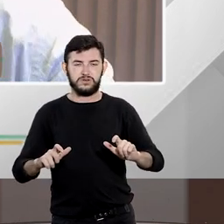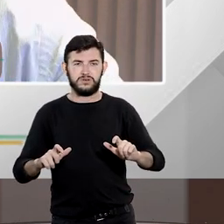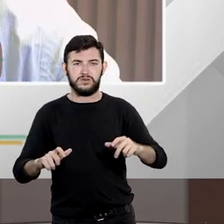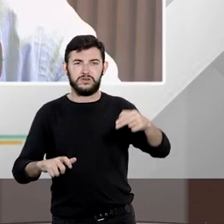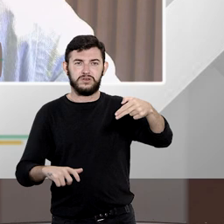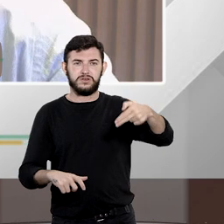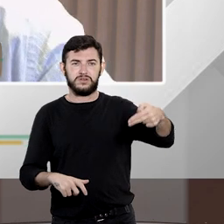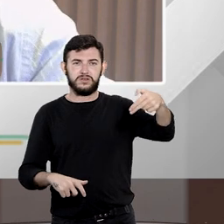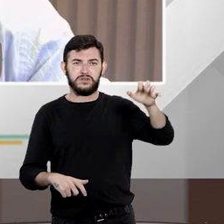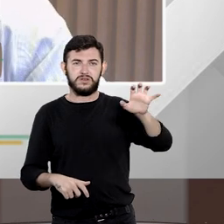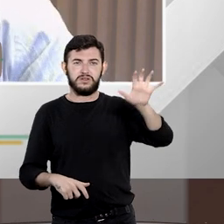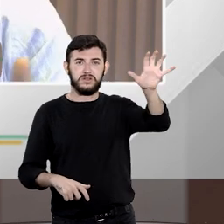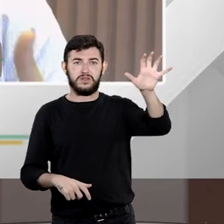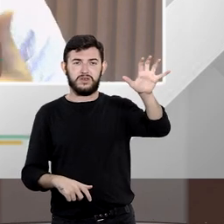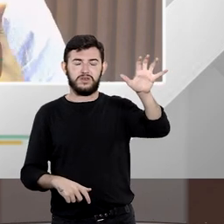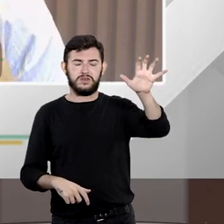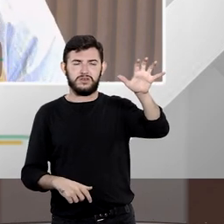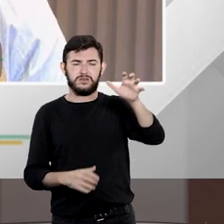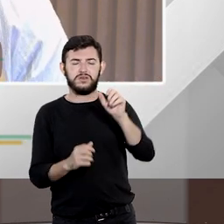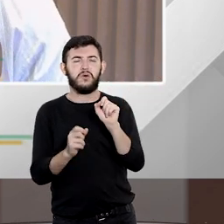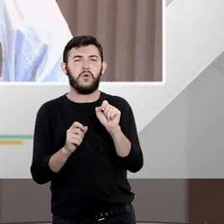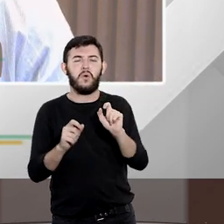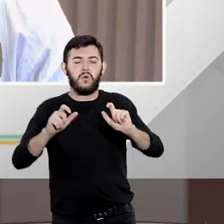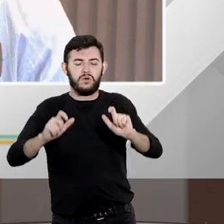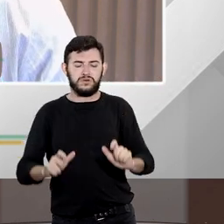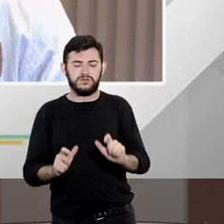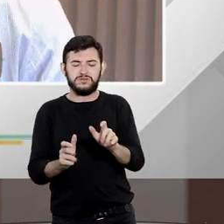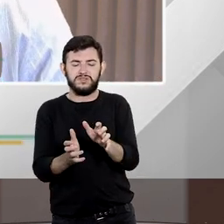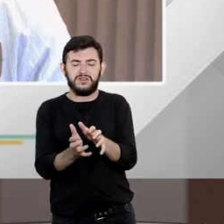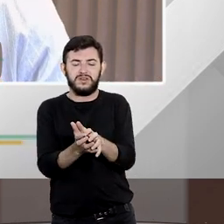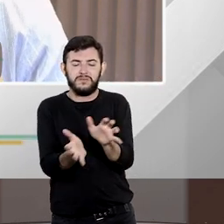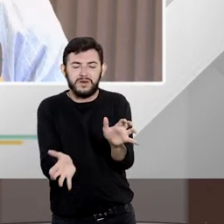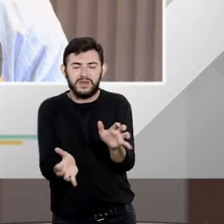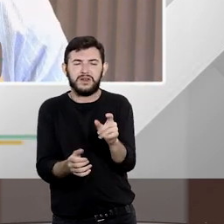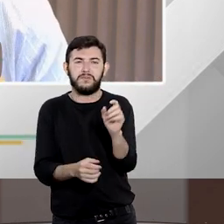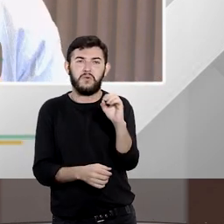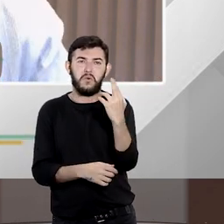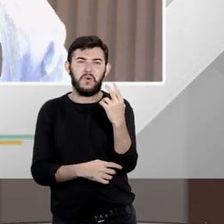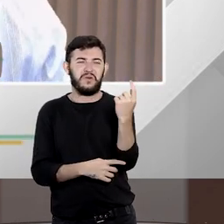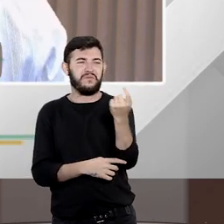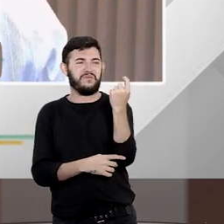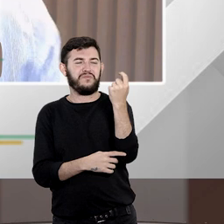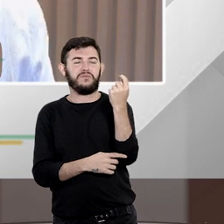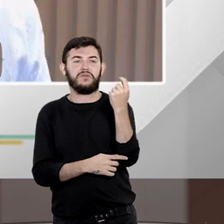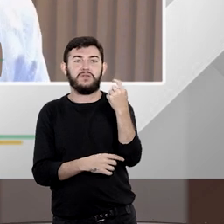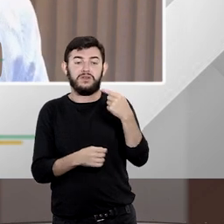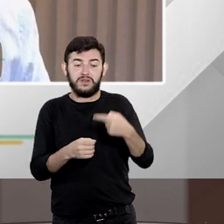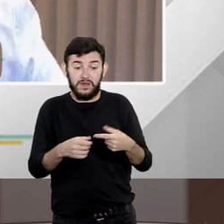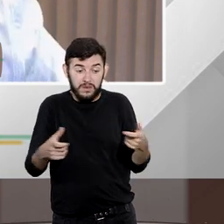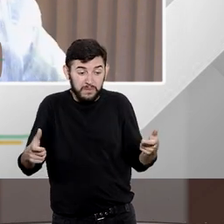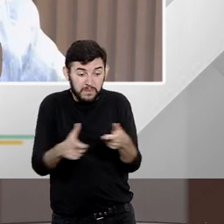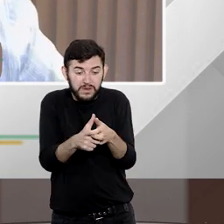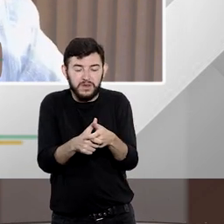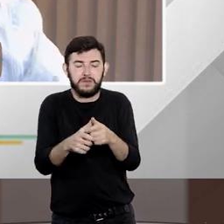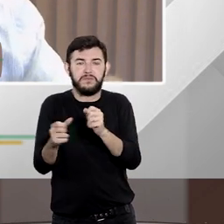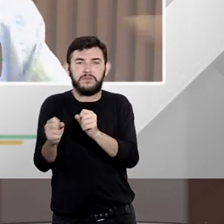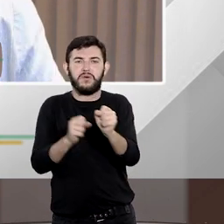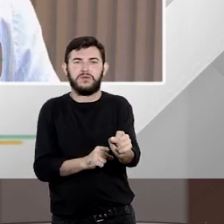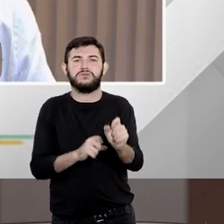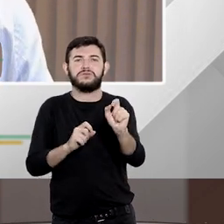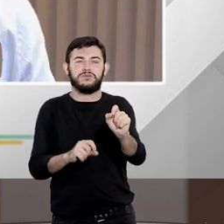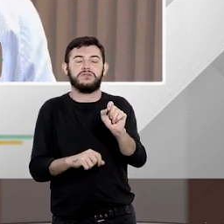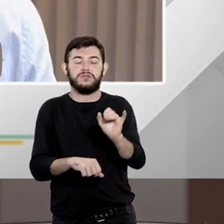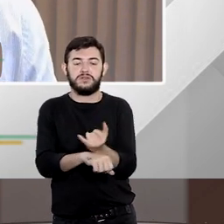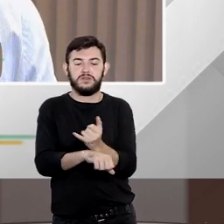lá do interior do Rio Grande do Sul ele pode se utilizar desse remédio jurídico constitucional e anular uma contratação que foi firmada pelo